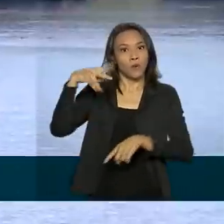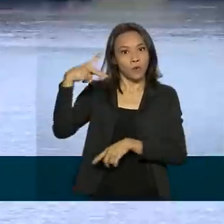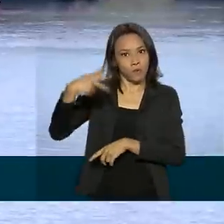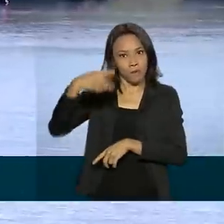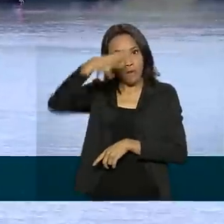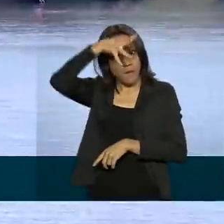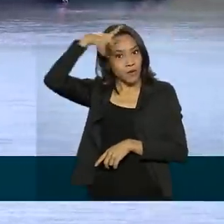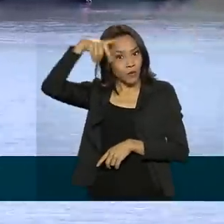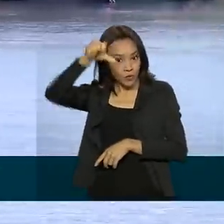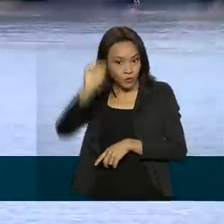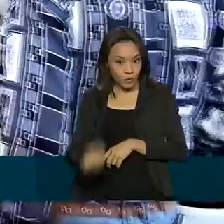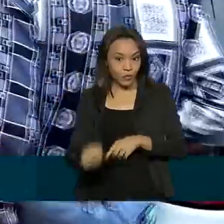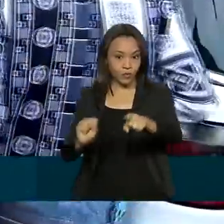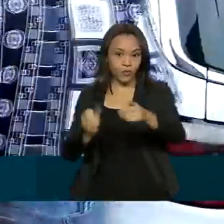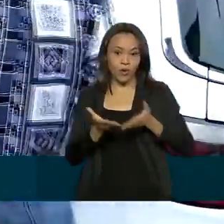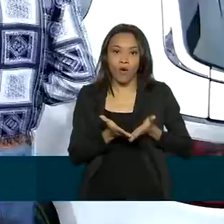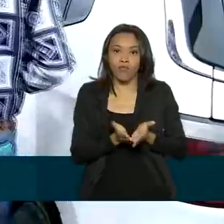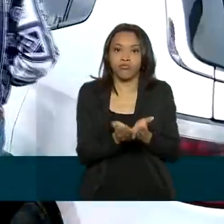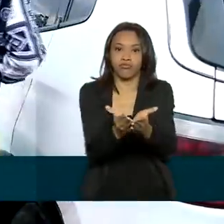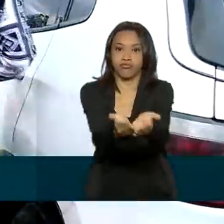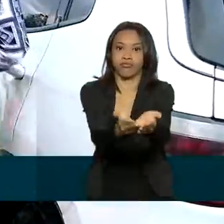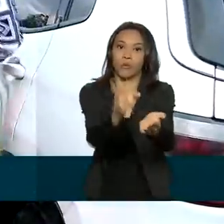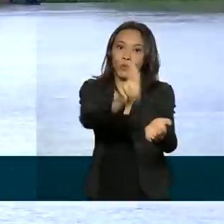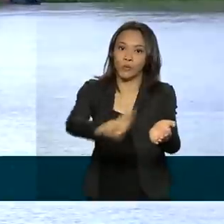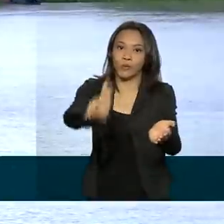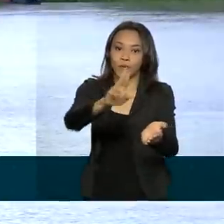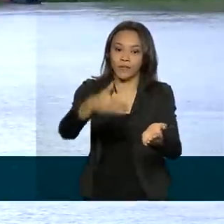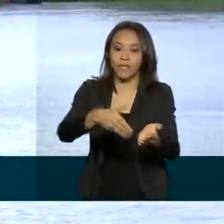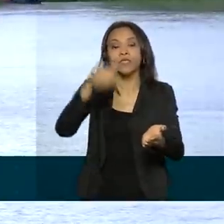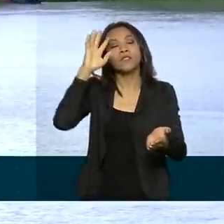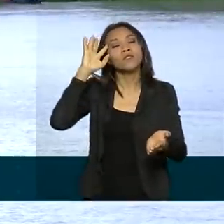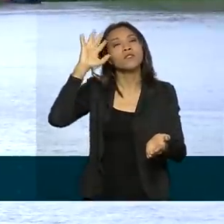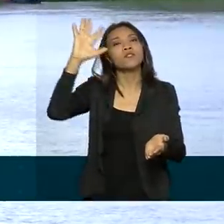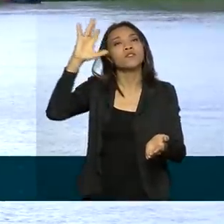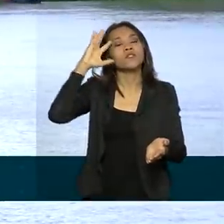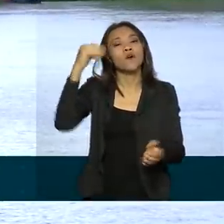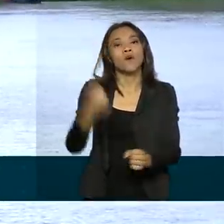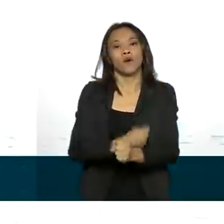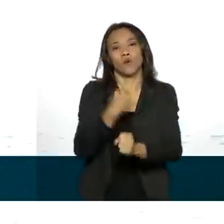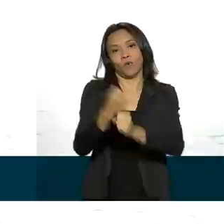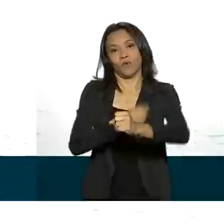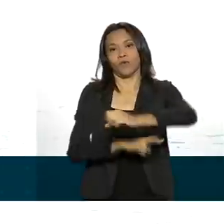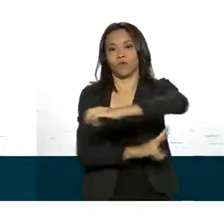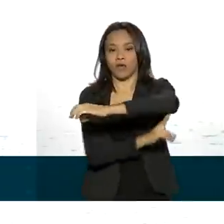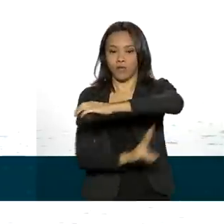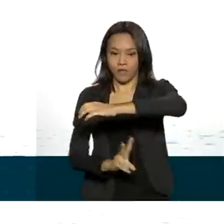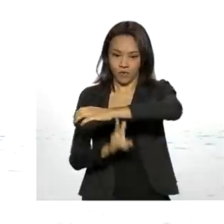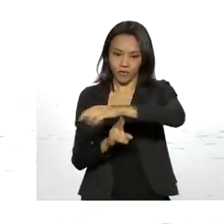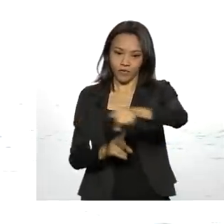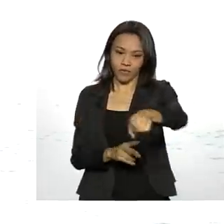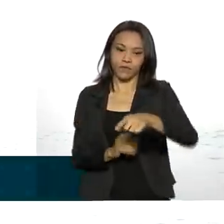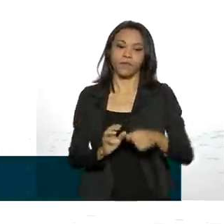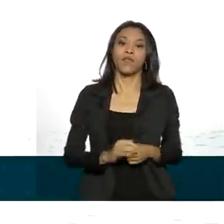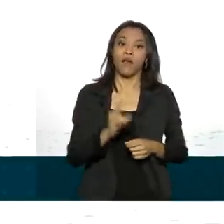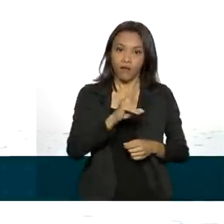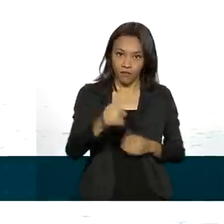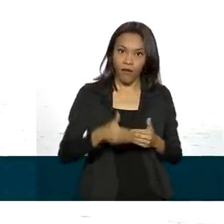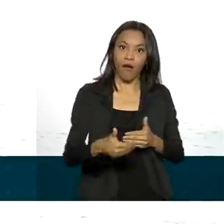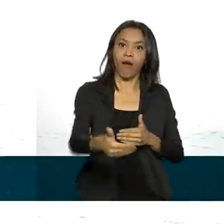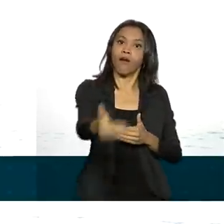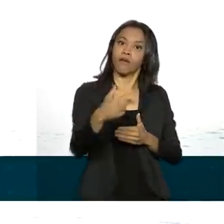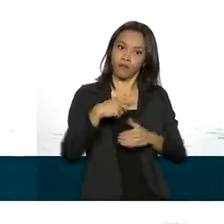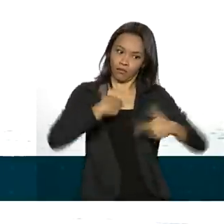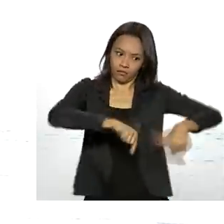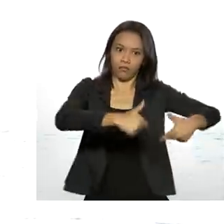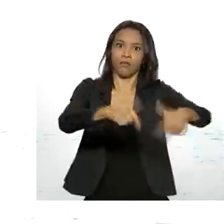balsa e barco. A população da região sonha com a construção da ponte há anos. Vai ter emprego, muito